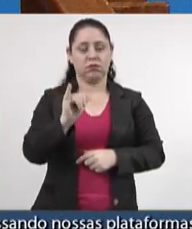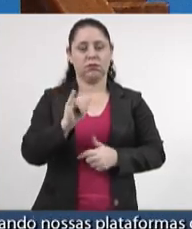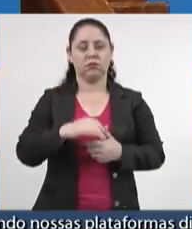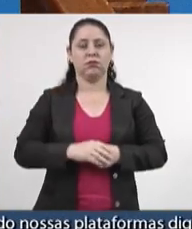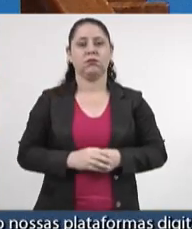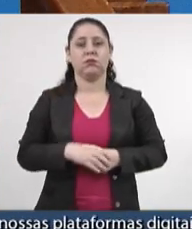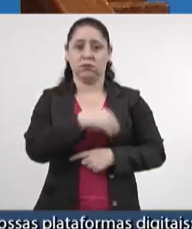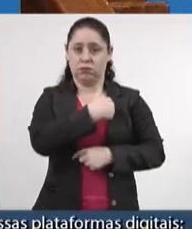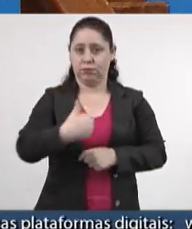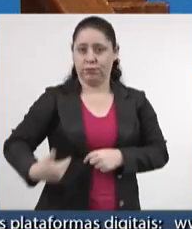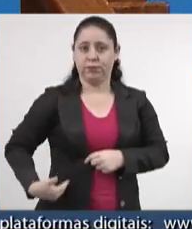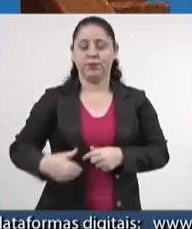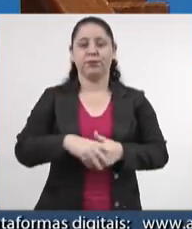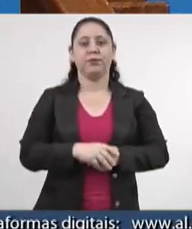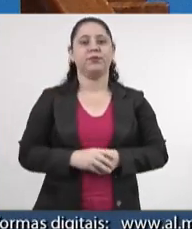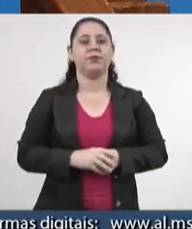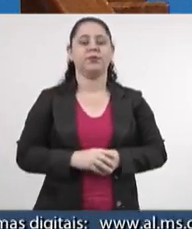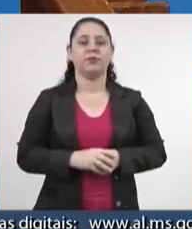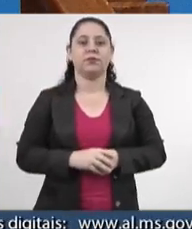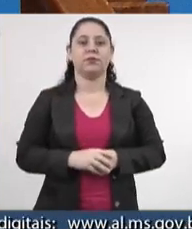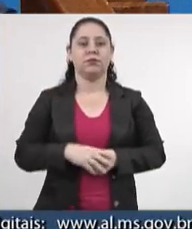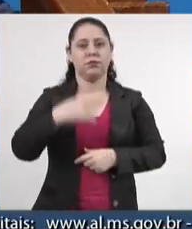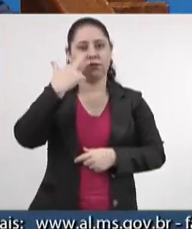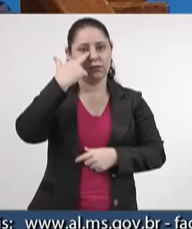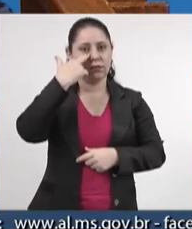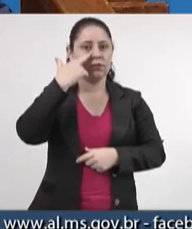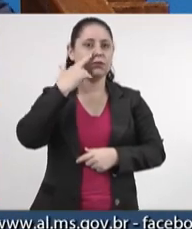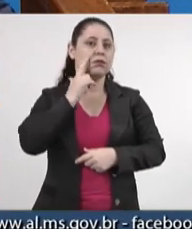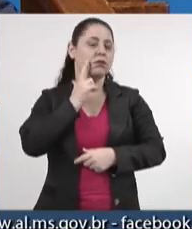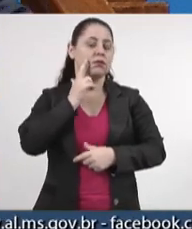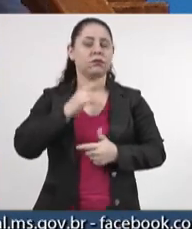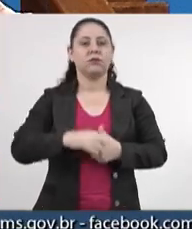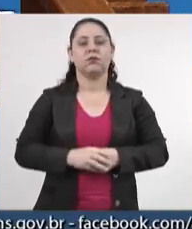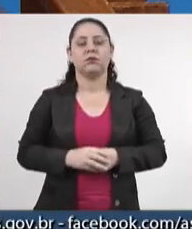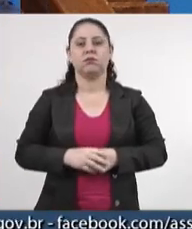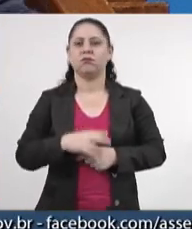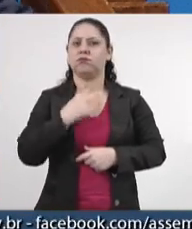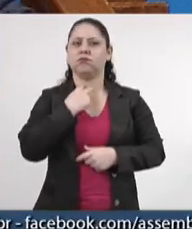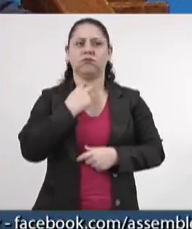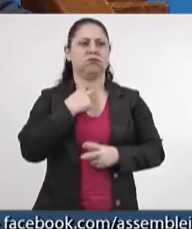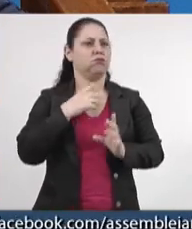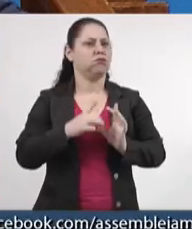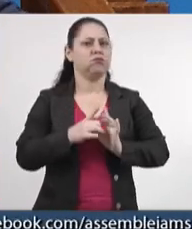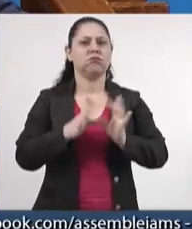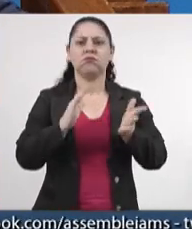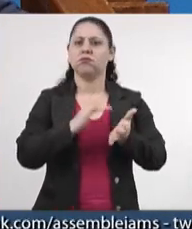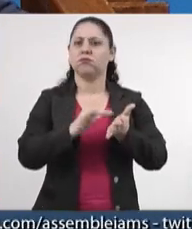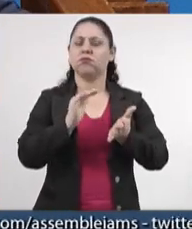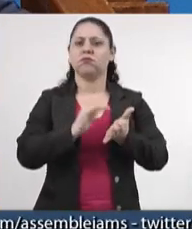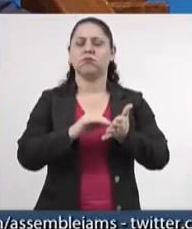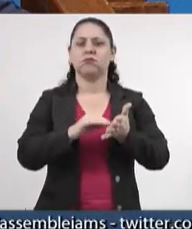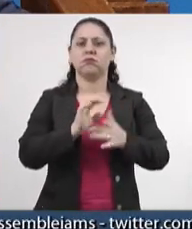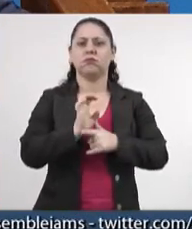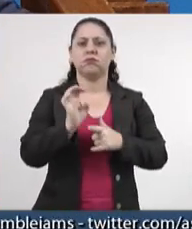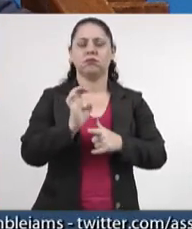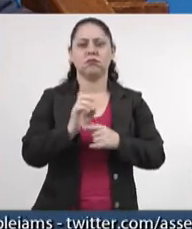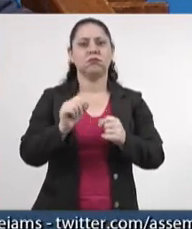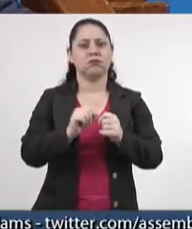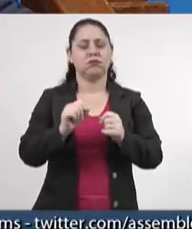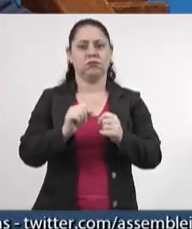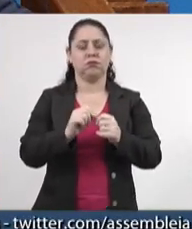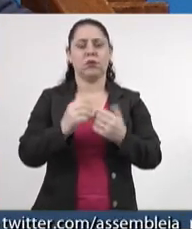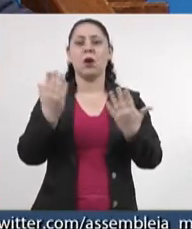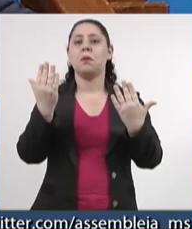O governador Eduardo Riedel não pode permitir que a Secretaria de Educação promova